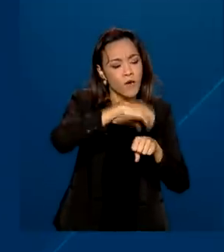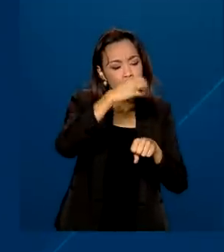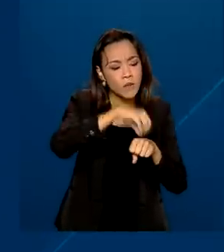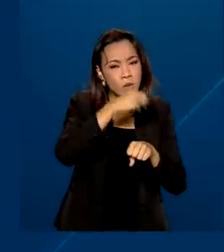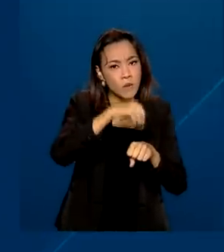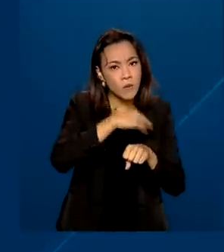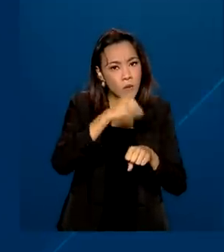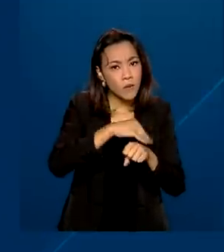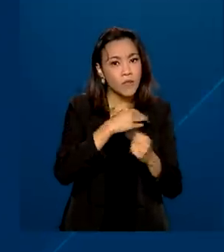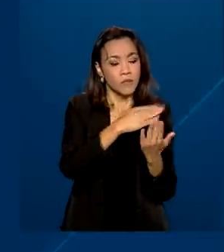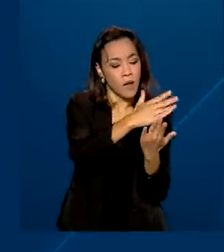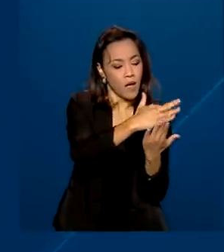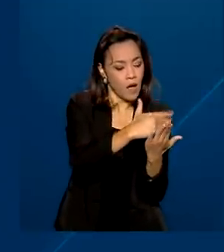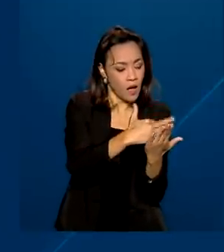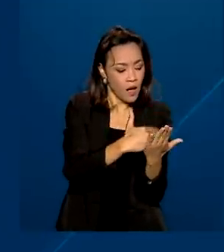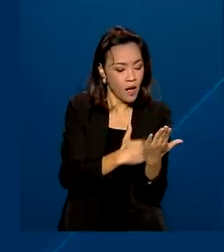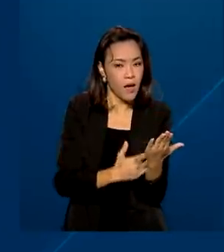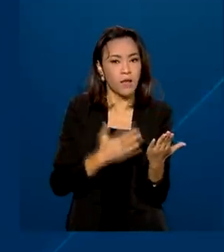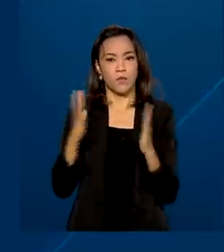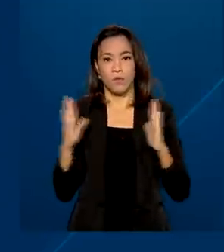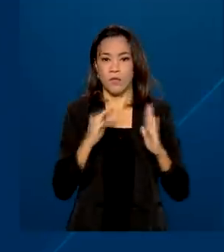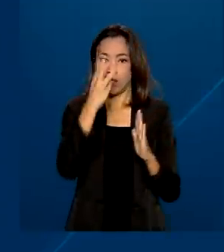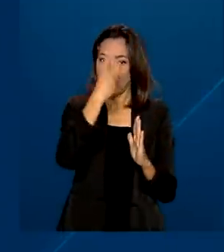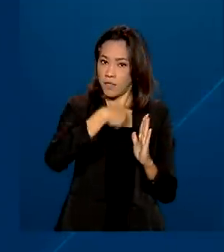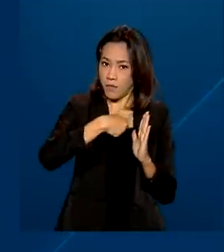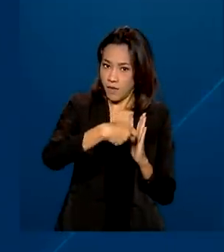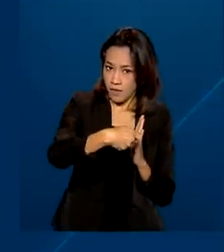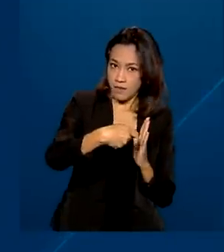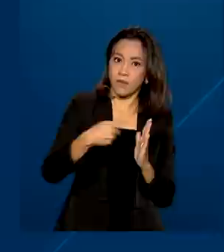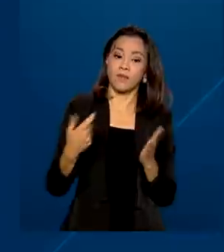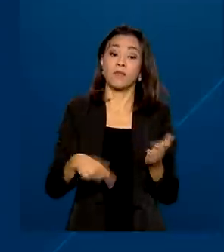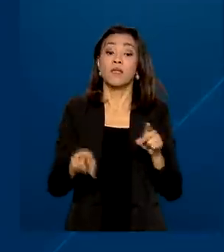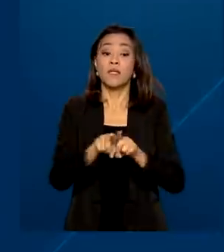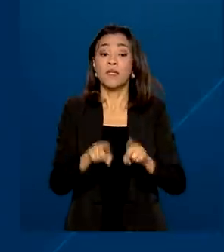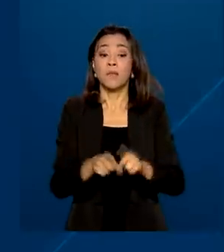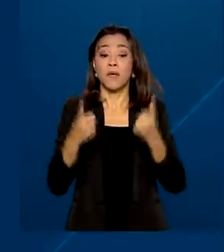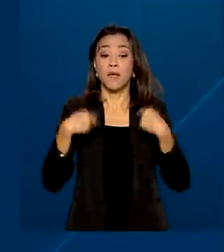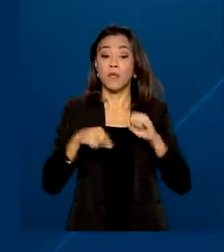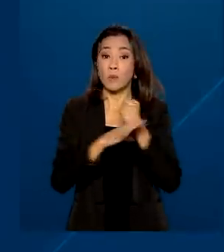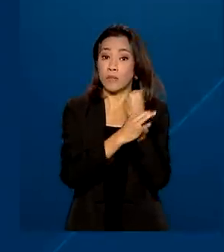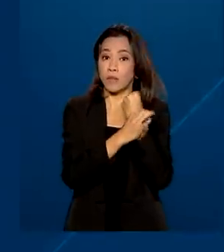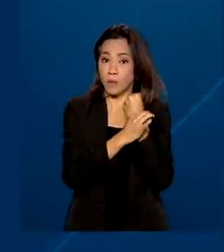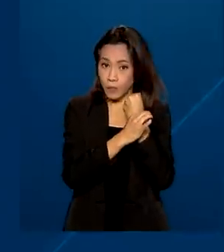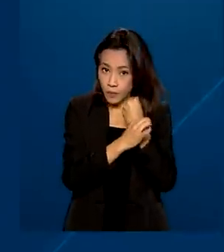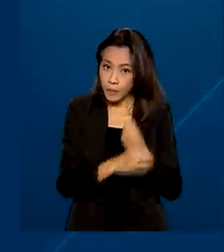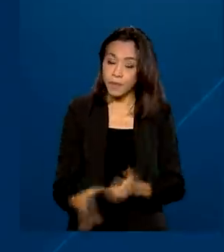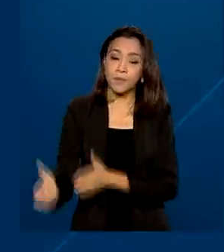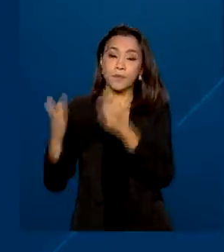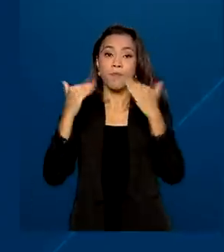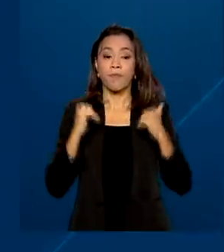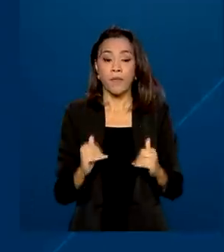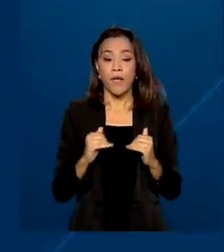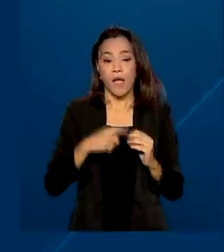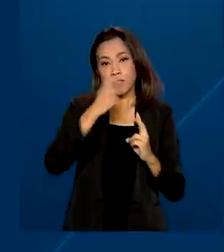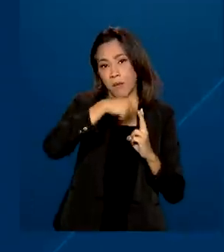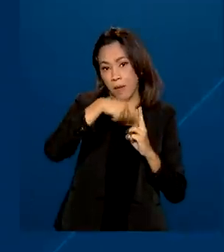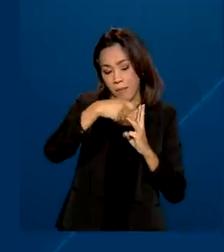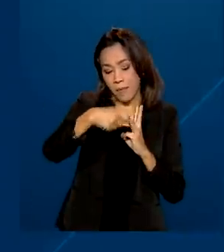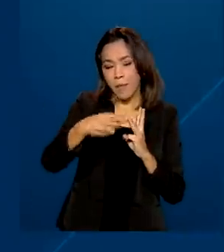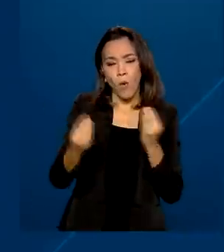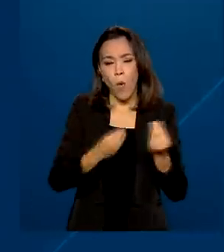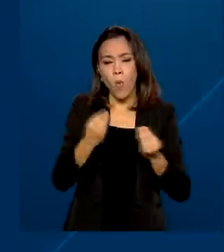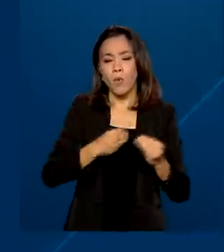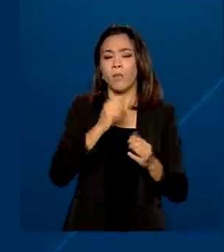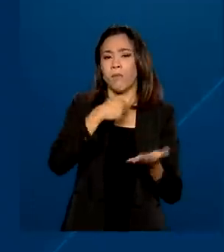trabalhador dos últimos três meses e no valor do seguro-desemprego. As parcelas podem variar entre R$